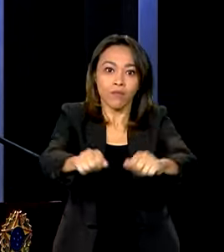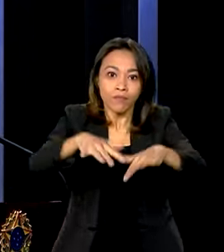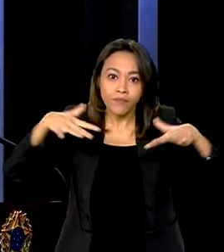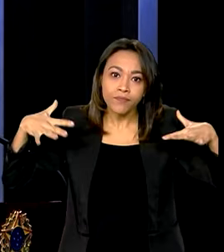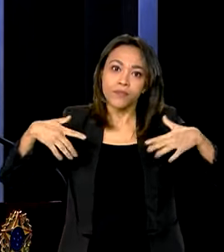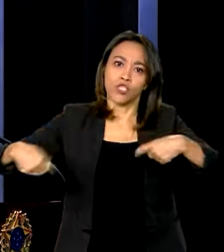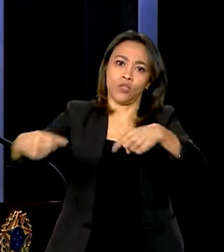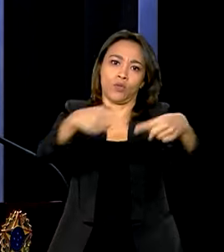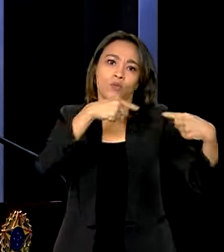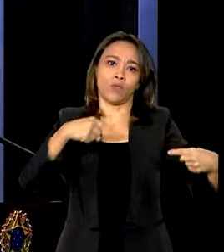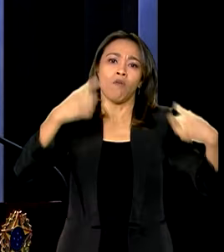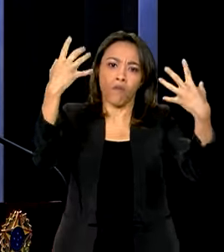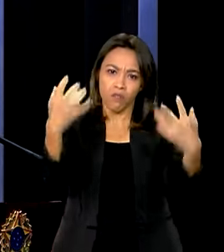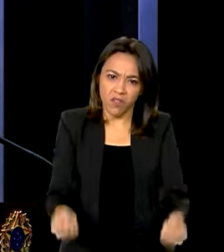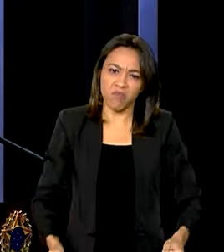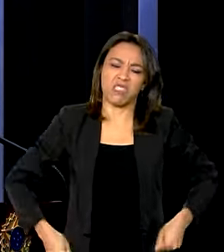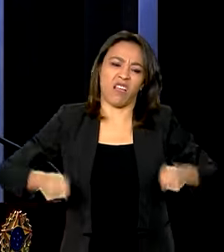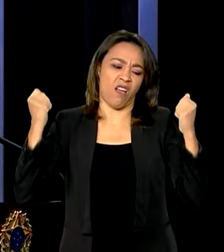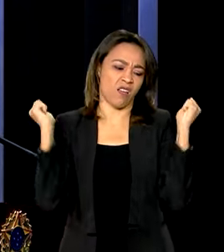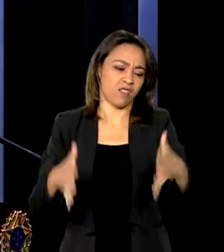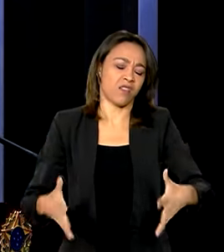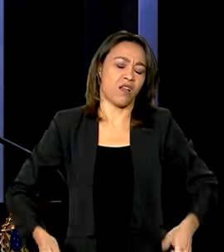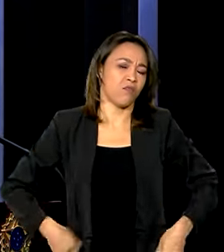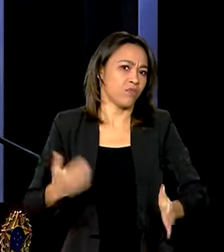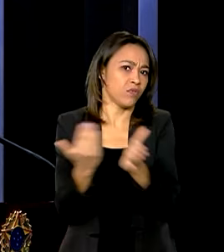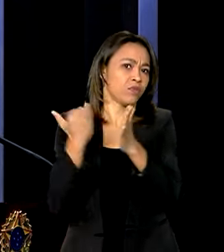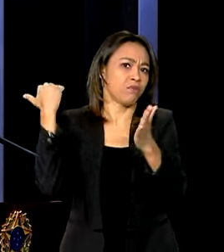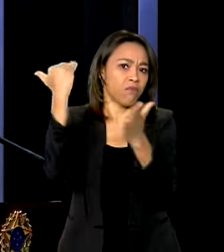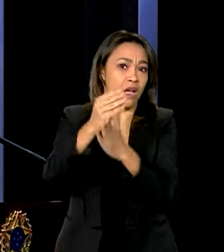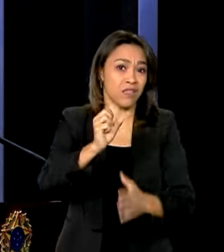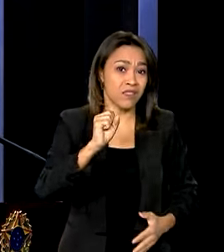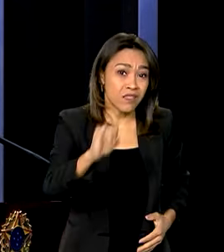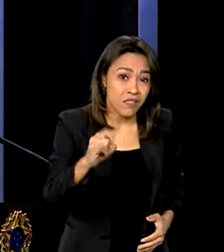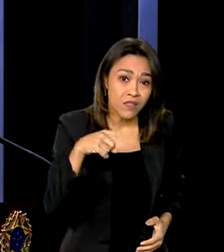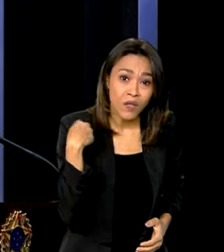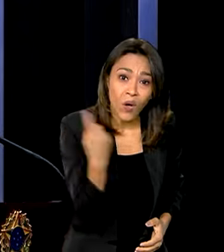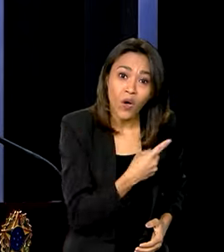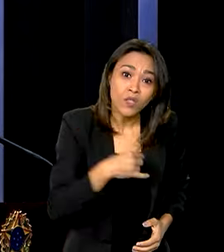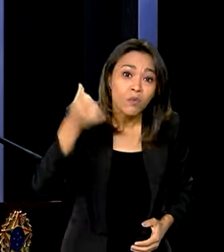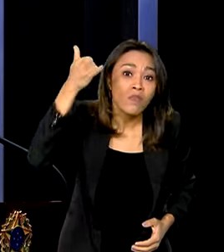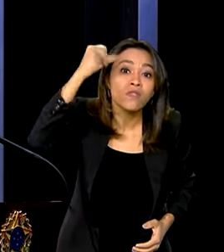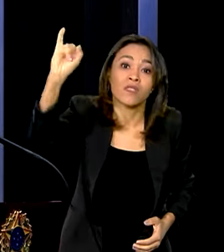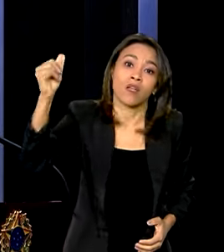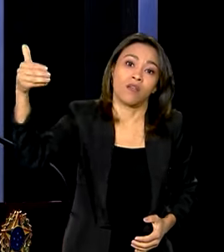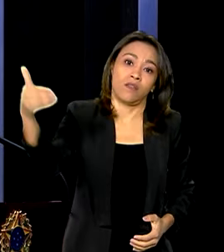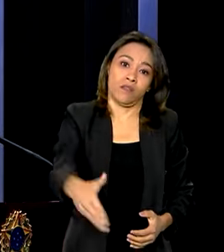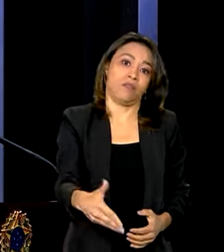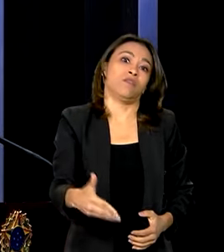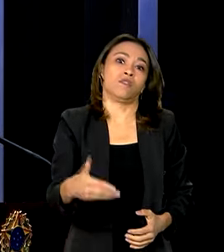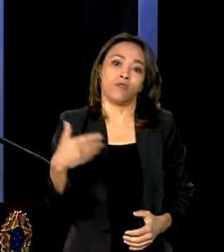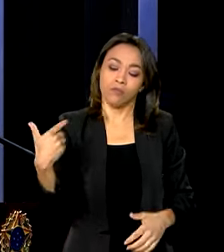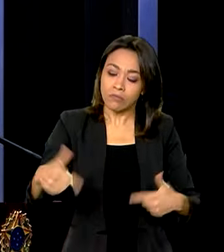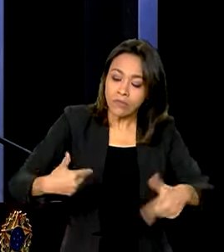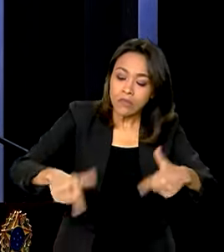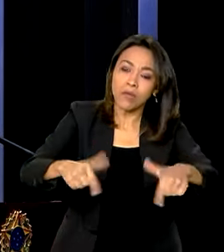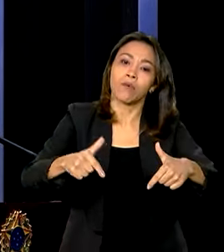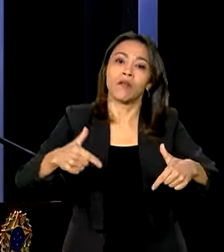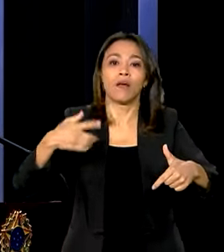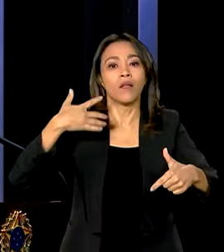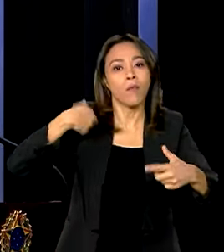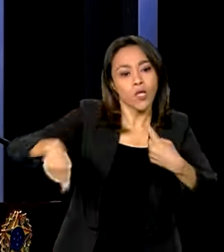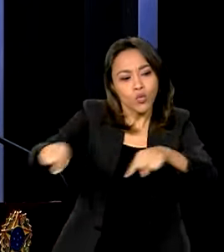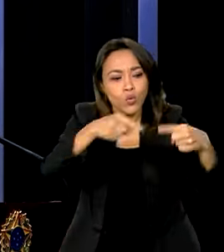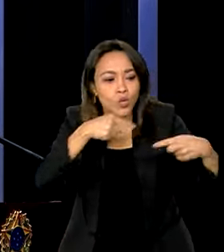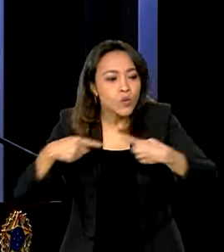país. Nós iremos gastar muito mais, se nós, o Brasil terá um custo muito maior, se nós não tratarmos de prevenção